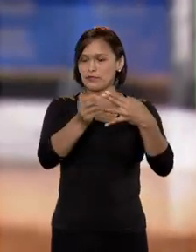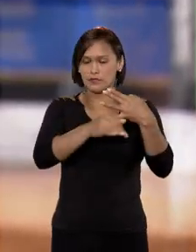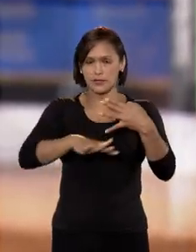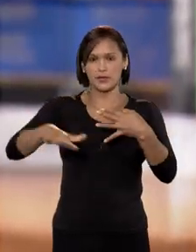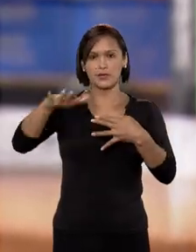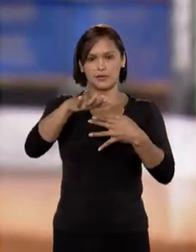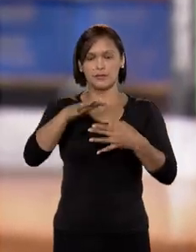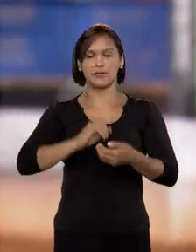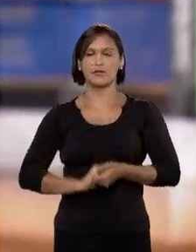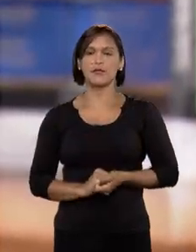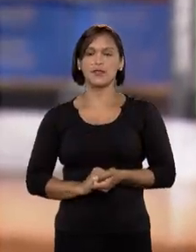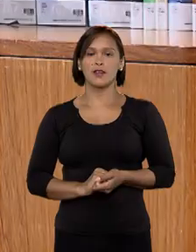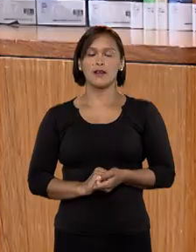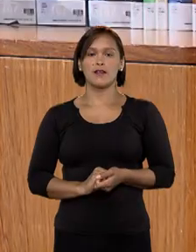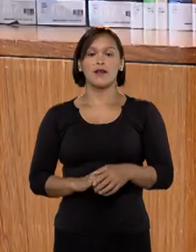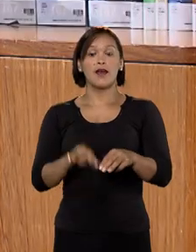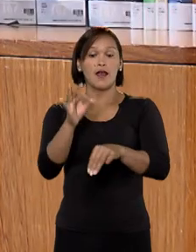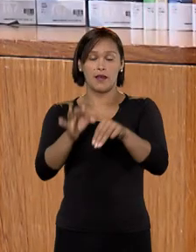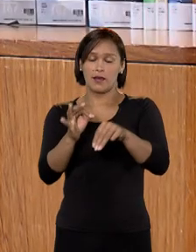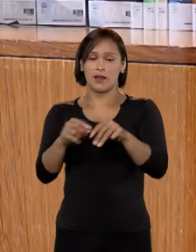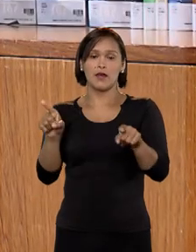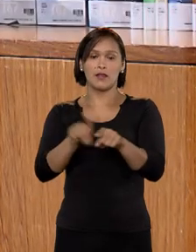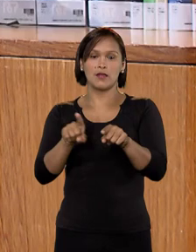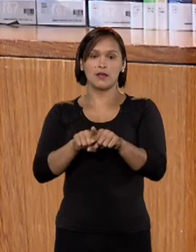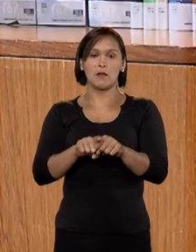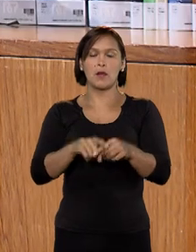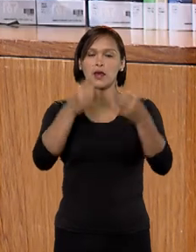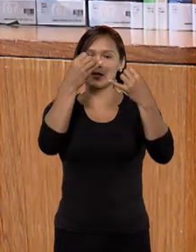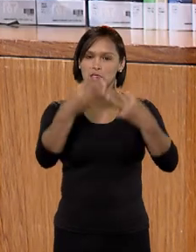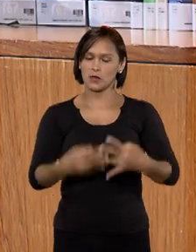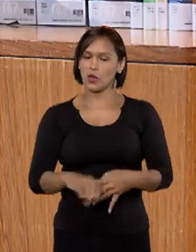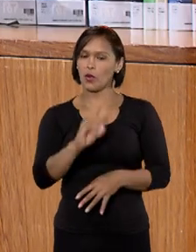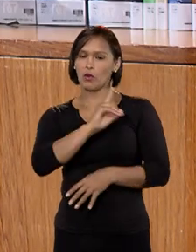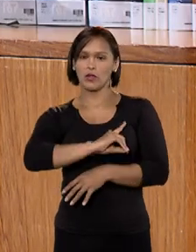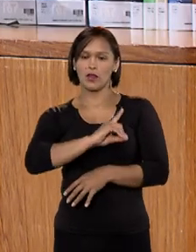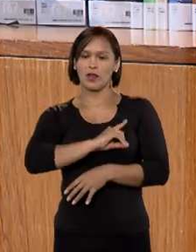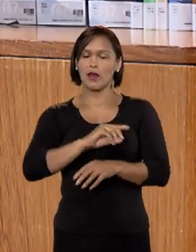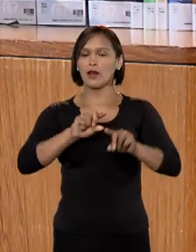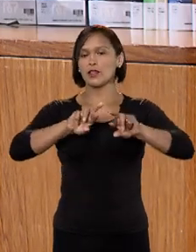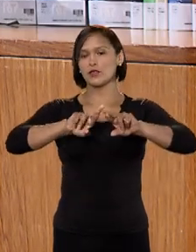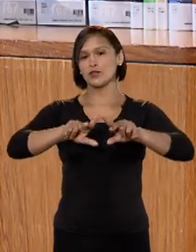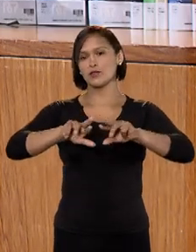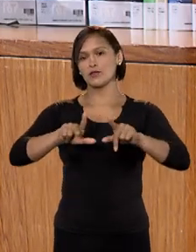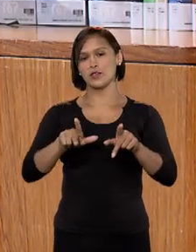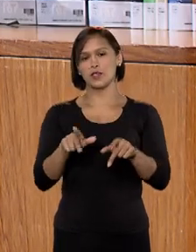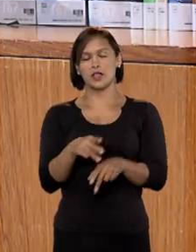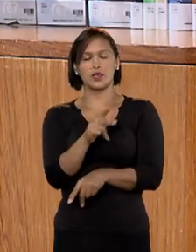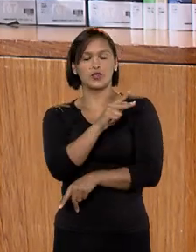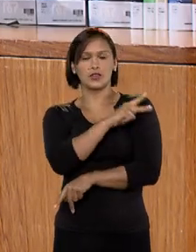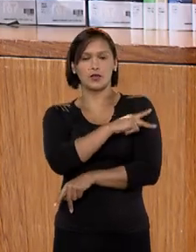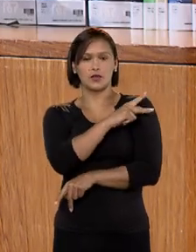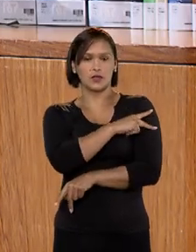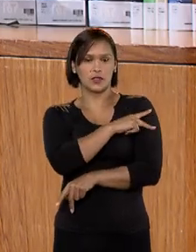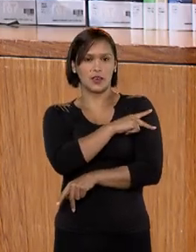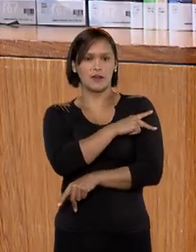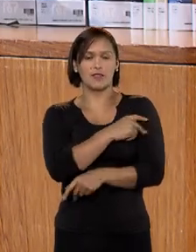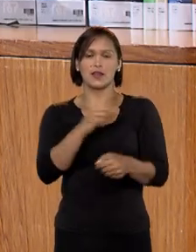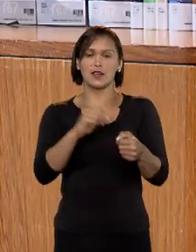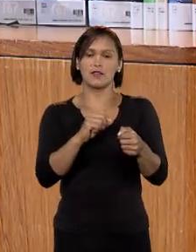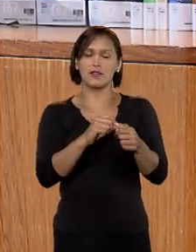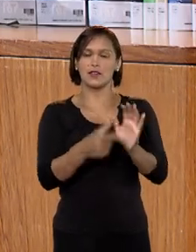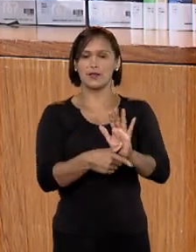jurisprudência do STJ. A relatora disse ainda que o cargo de delegado não se confunde com a função de confiança